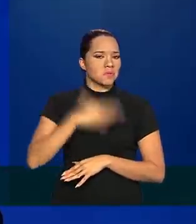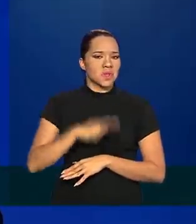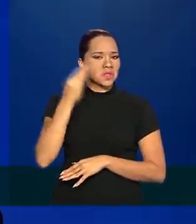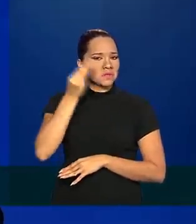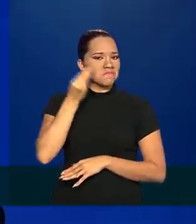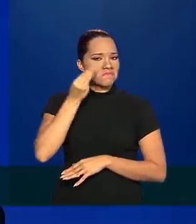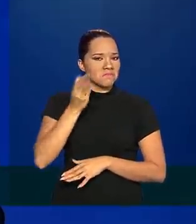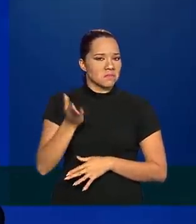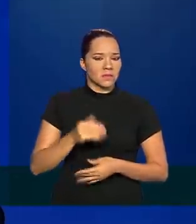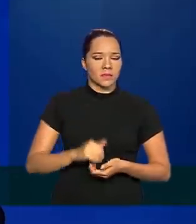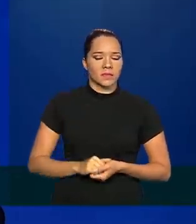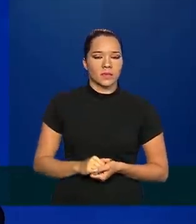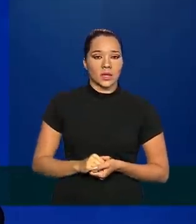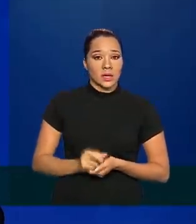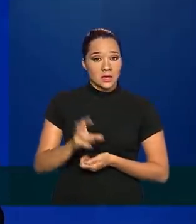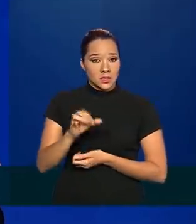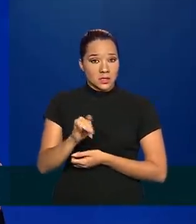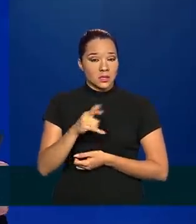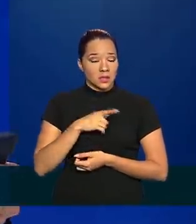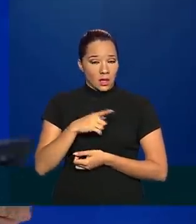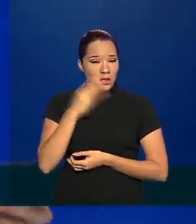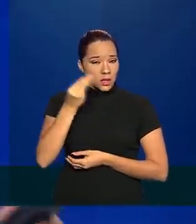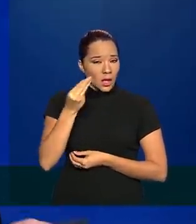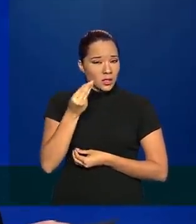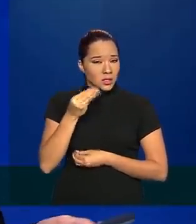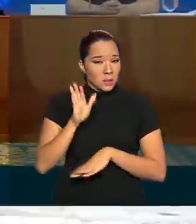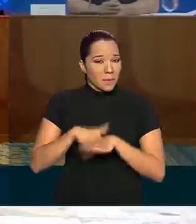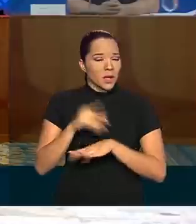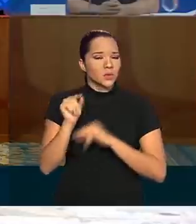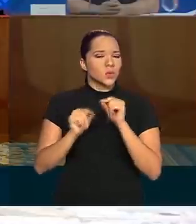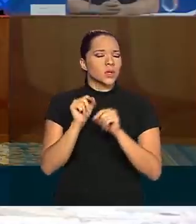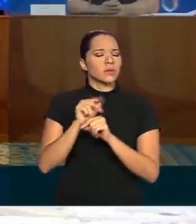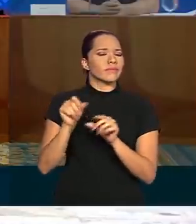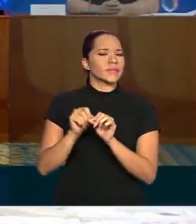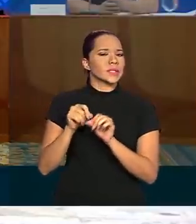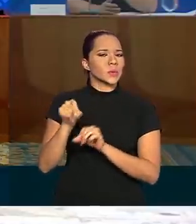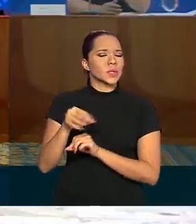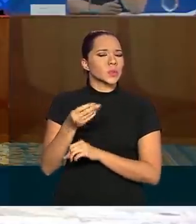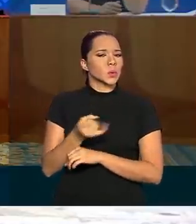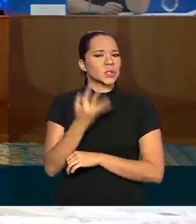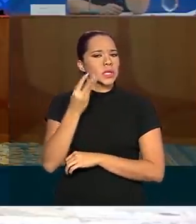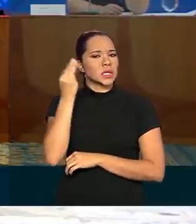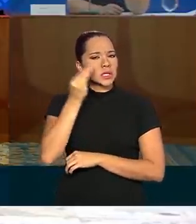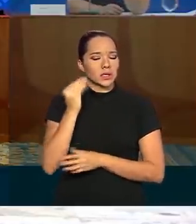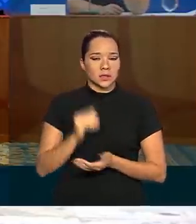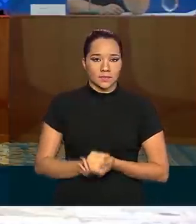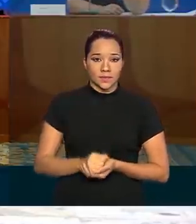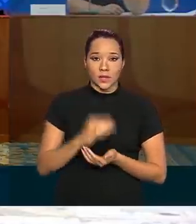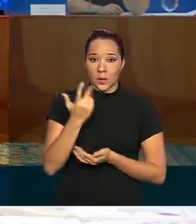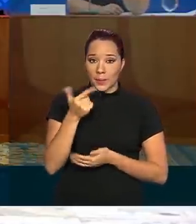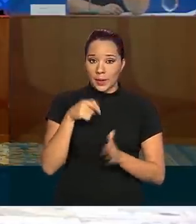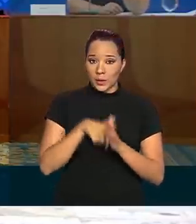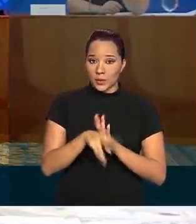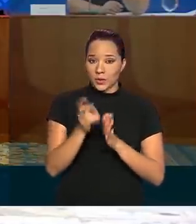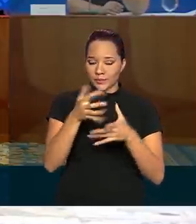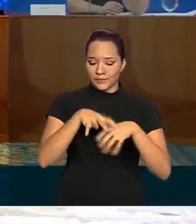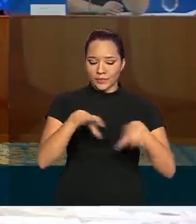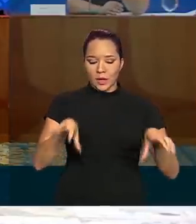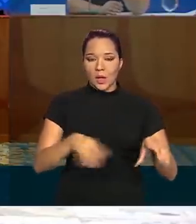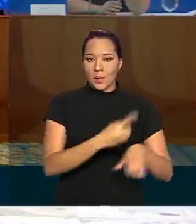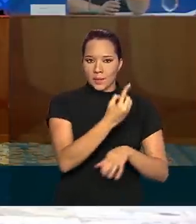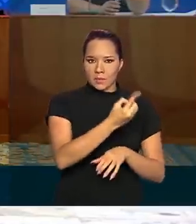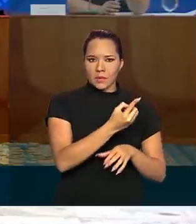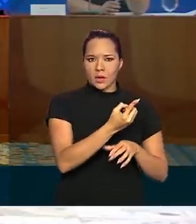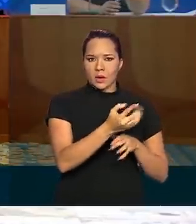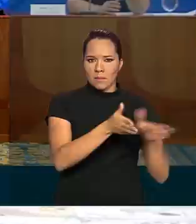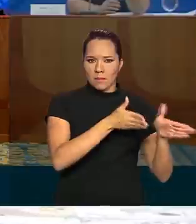testadas? Caso tenha sobrado teste, o que será feito com eles? Olha, então só vou dividir a pergunta em duas. A primeira parte da pesquisa